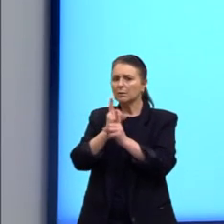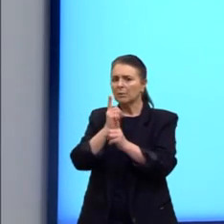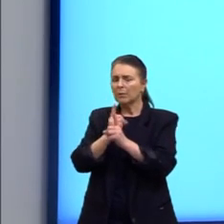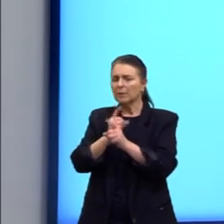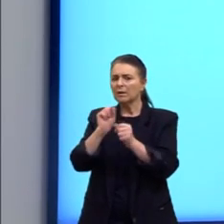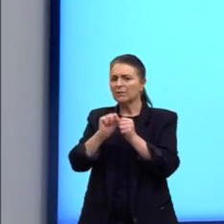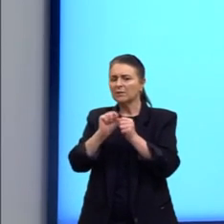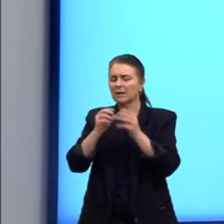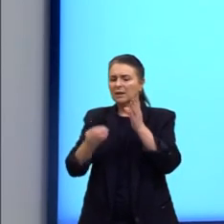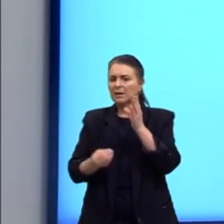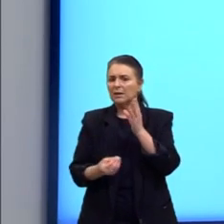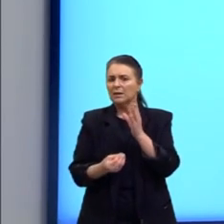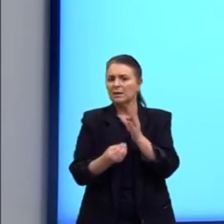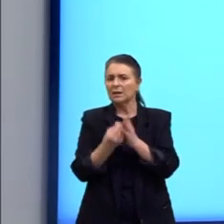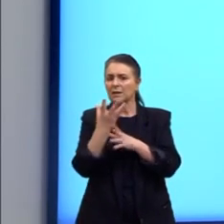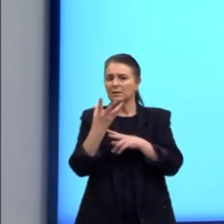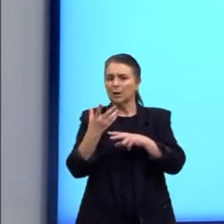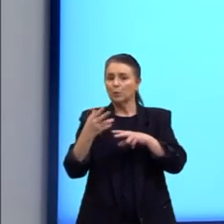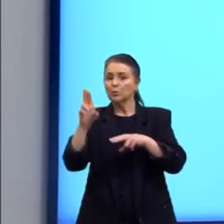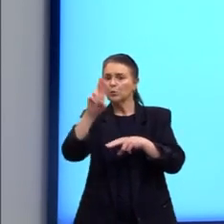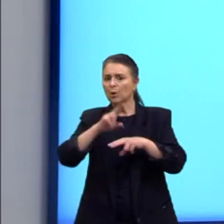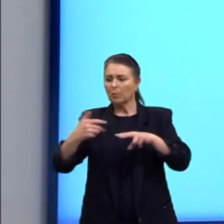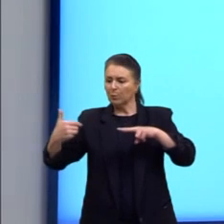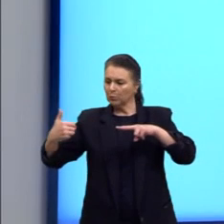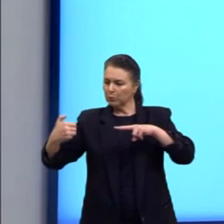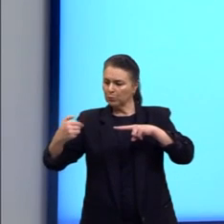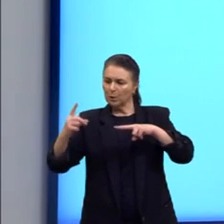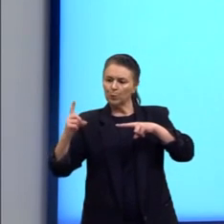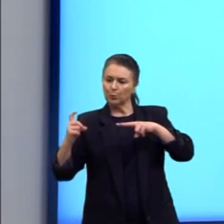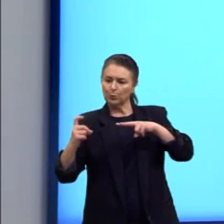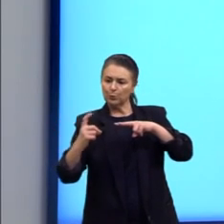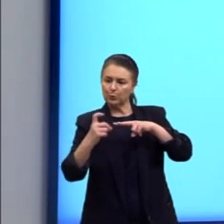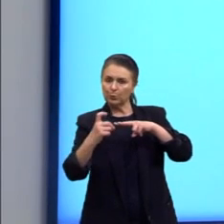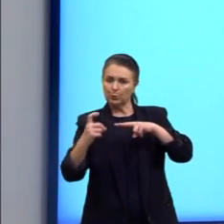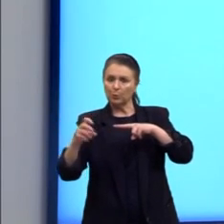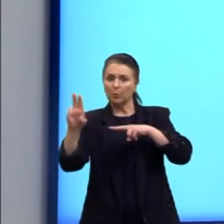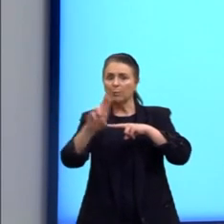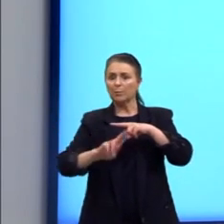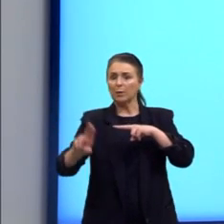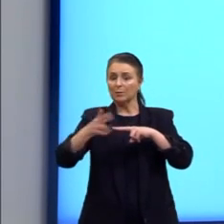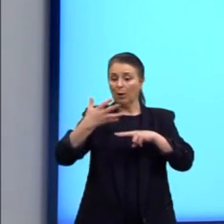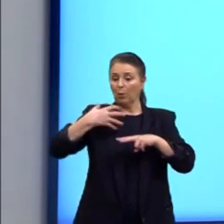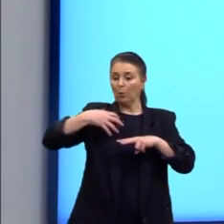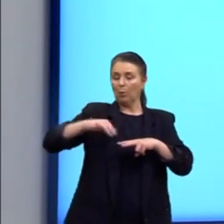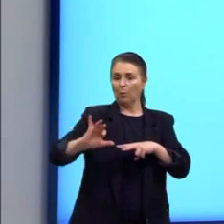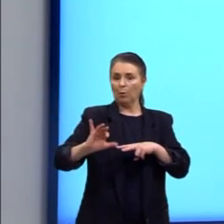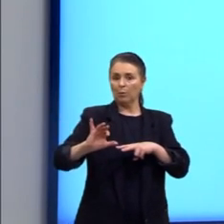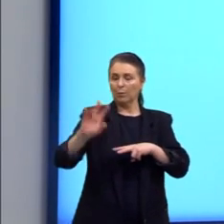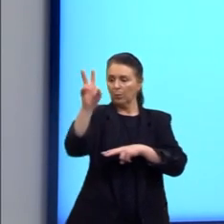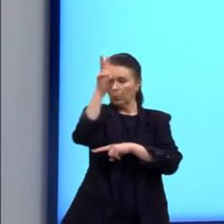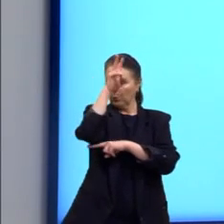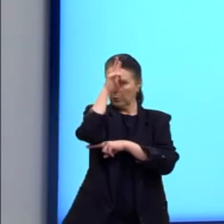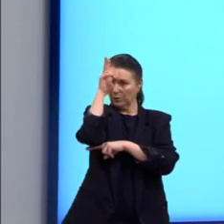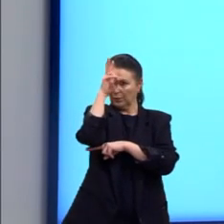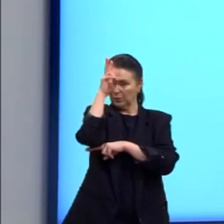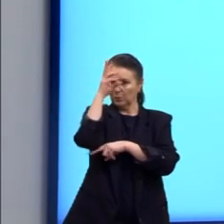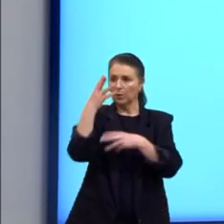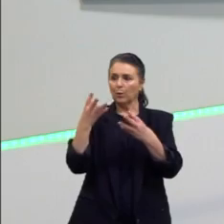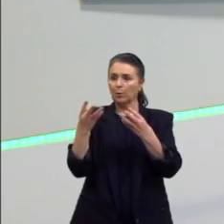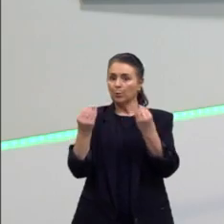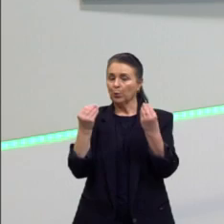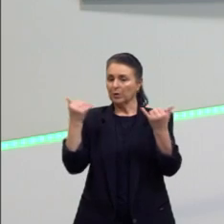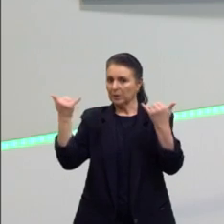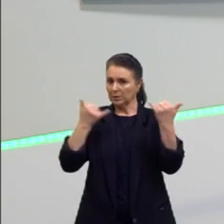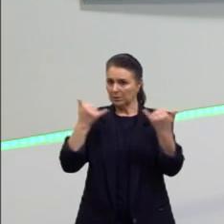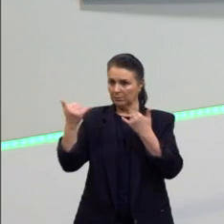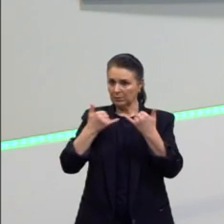a criação de um repelente muito mais preciso contra um inseto. Tá? Então, muitas informações.